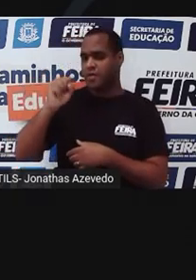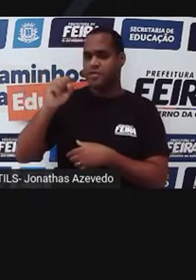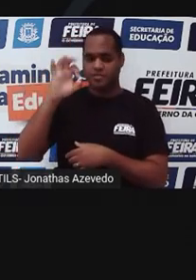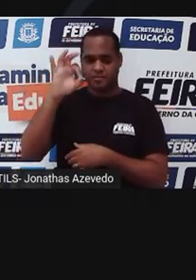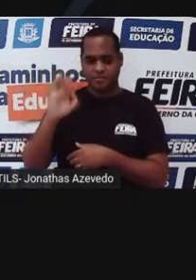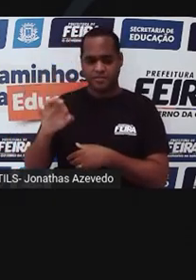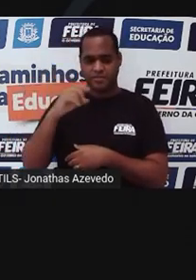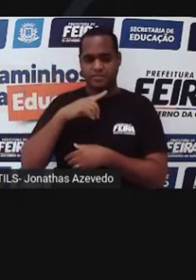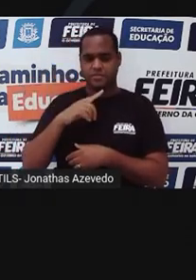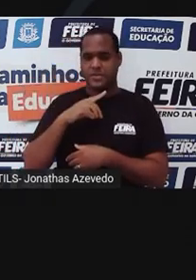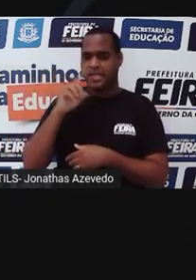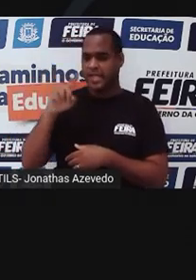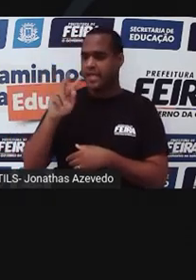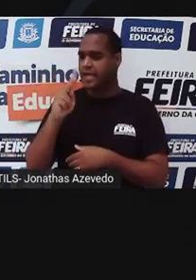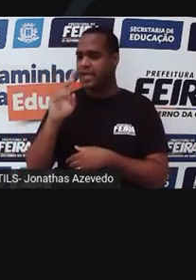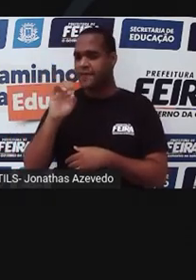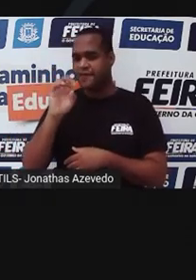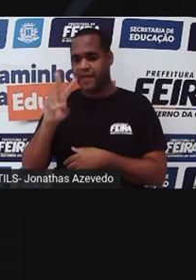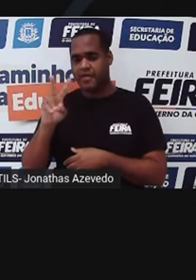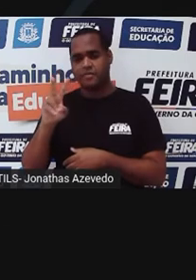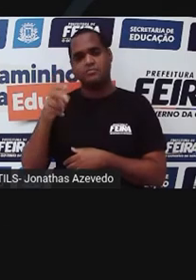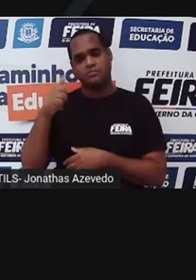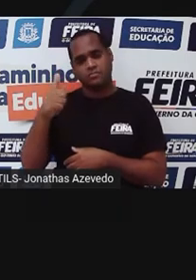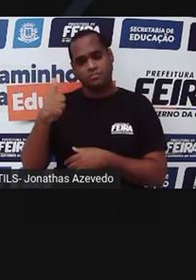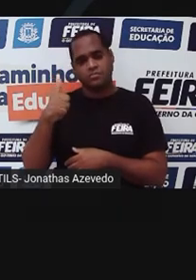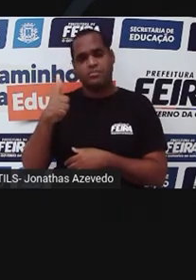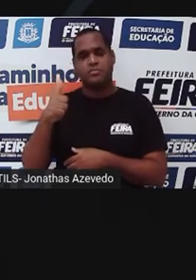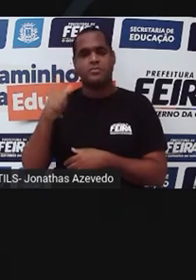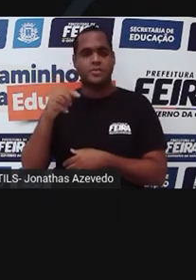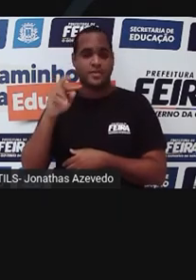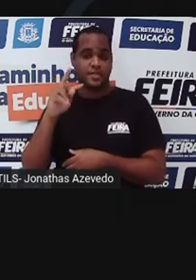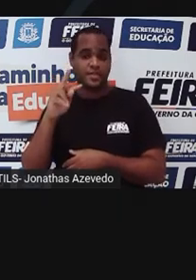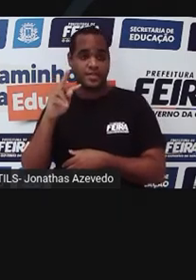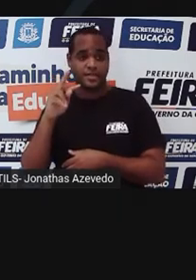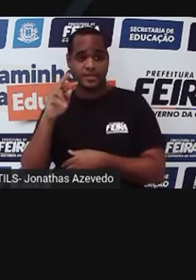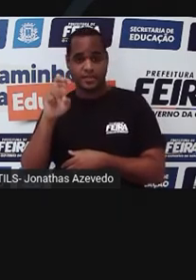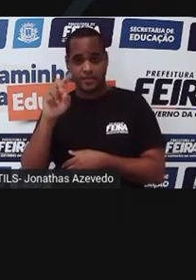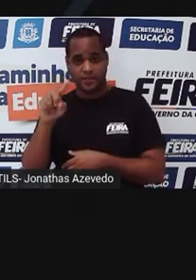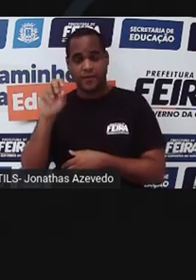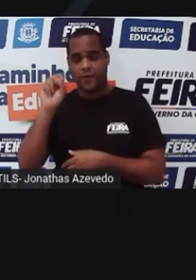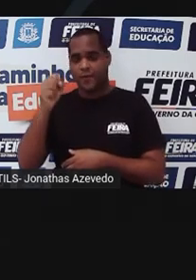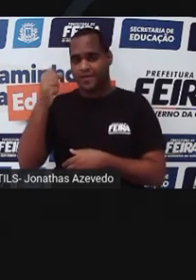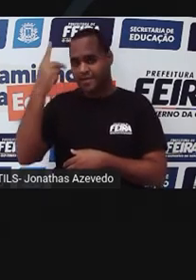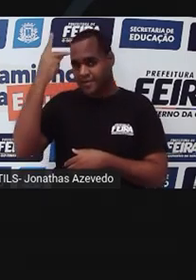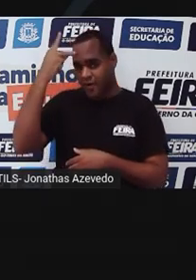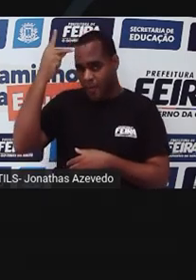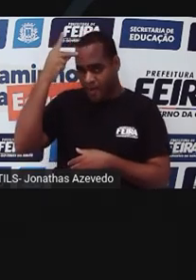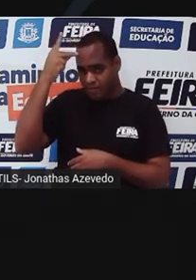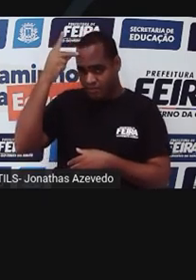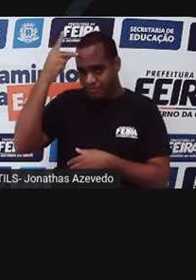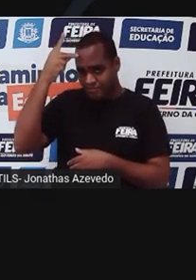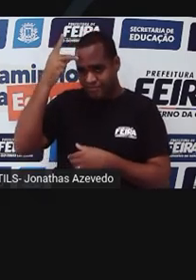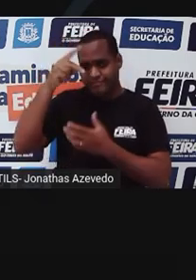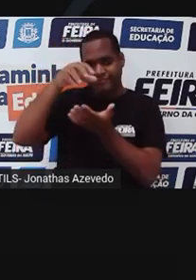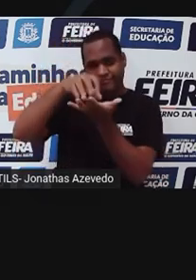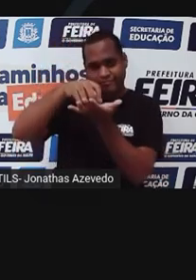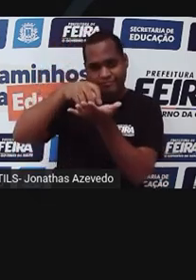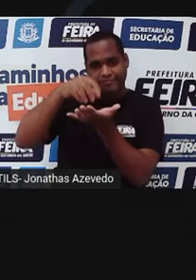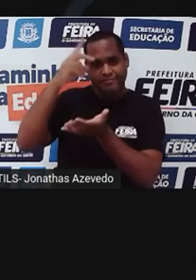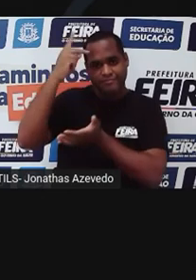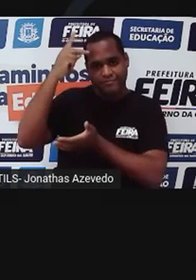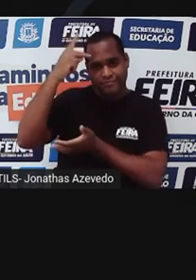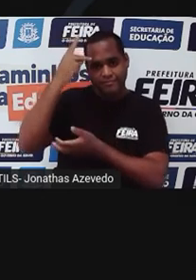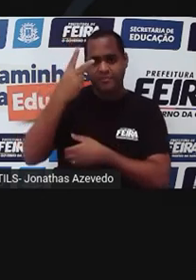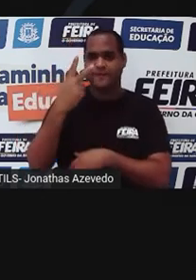eram HIV positivos. 5,8%. Em São Paulo, na cidade de São Paulo, esse número é de